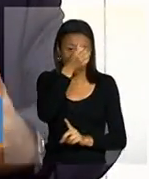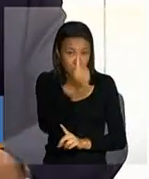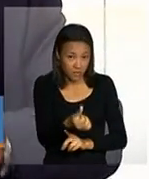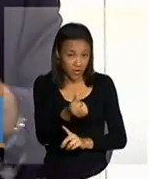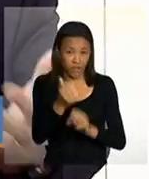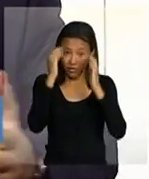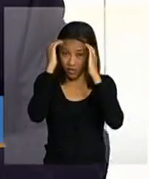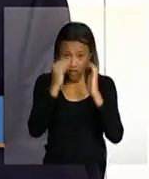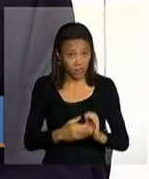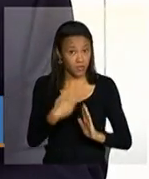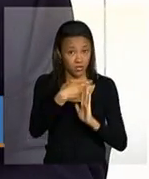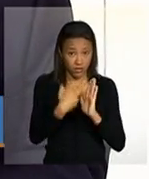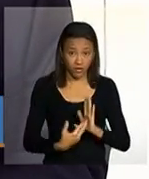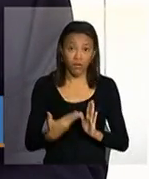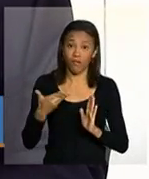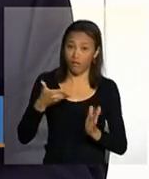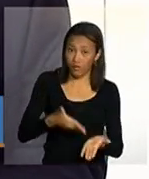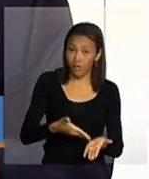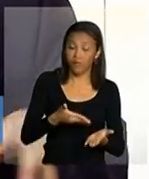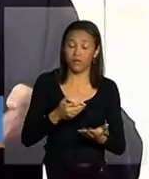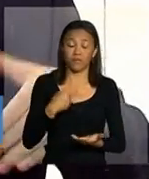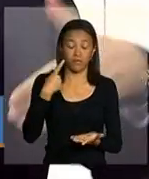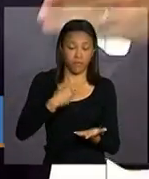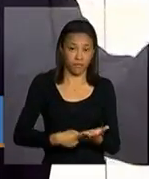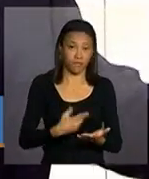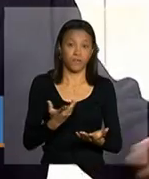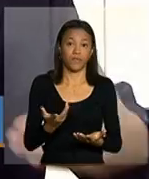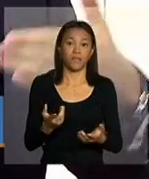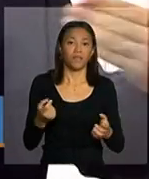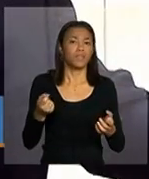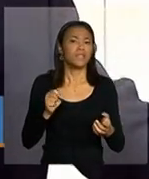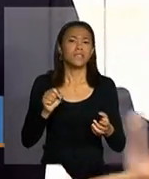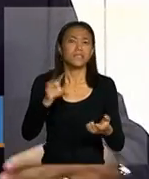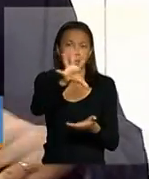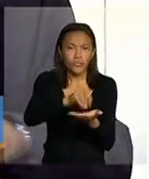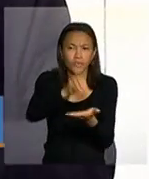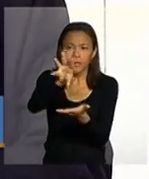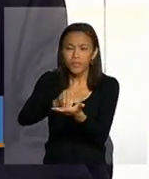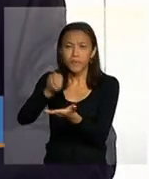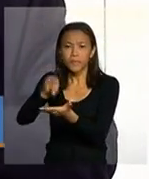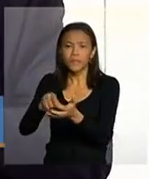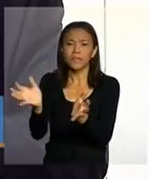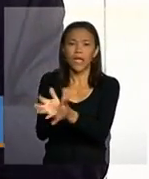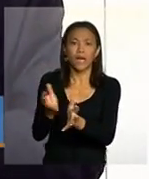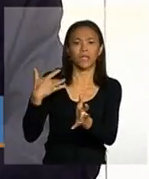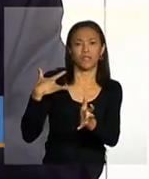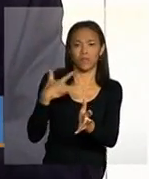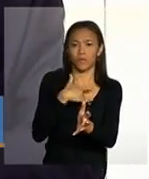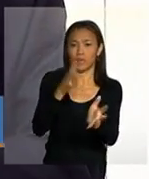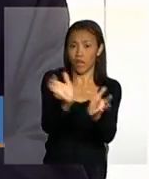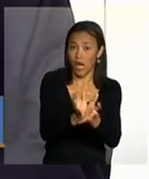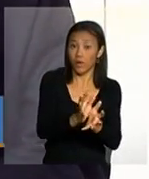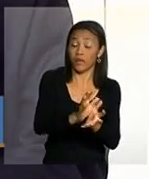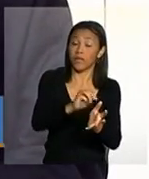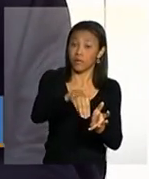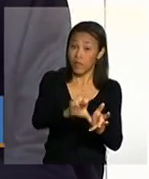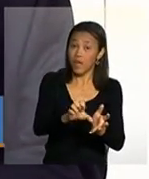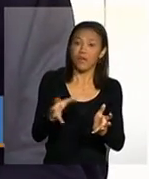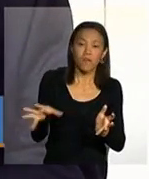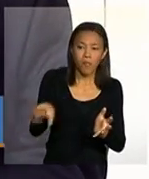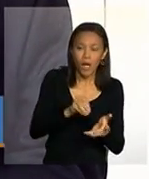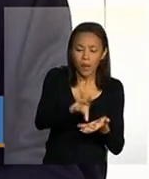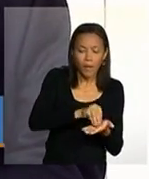condicionalidades né e os motivos são coletados na saúde na educação é possível fazer um trabalho integrado das áreas